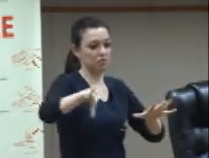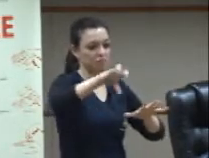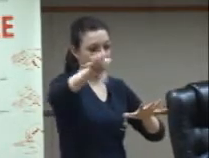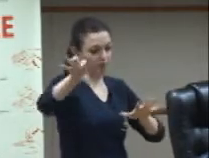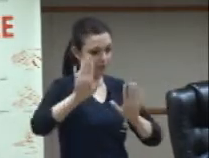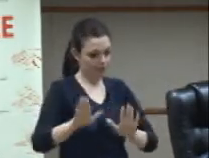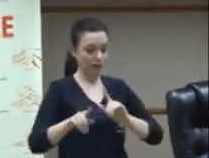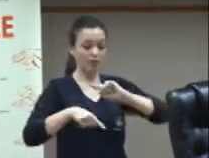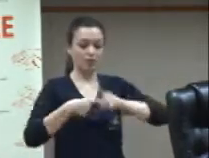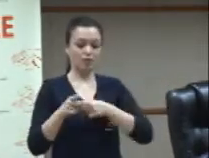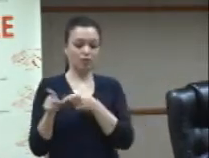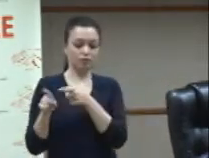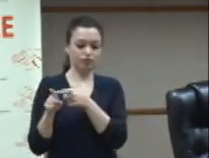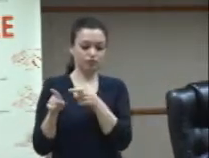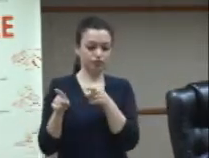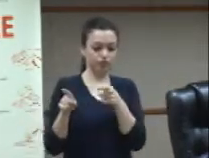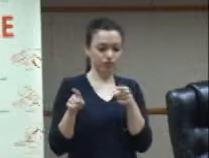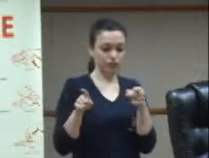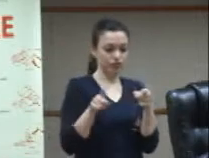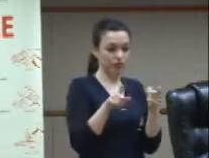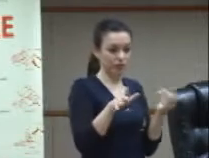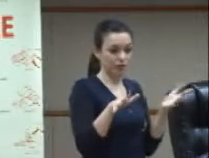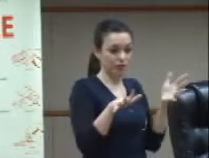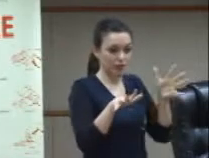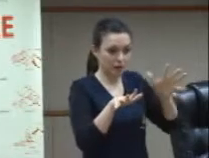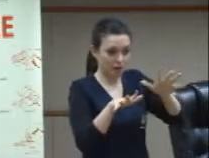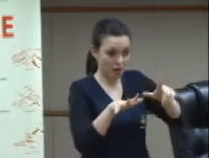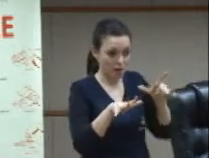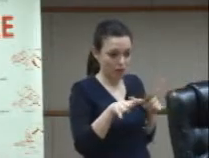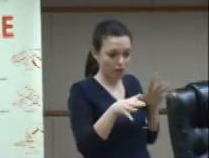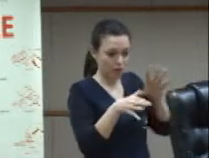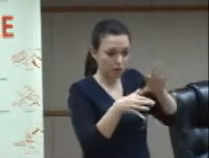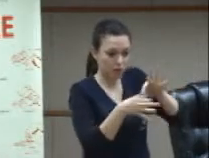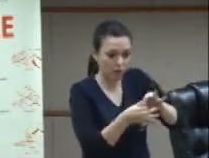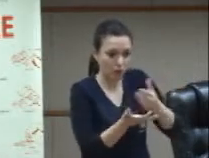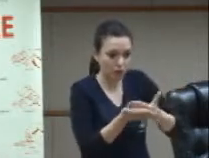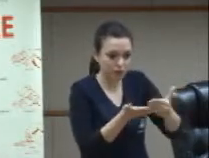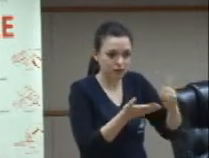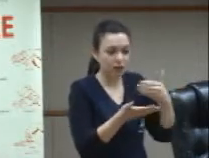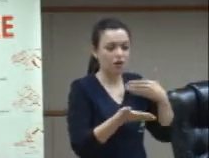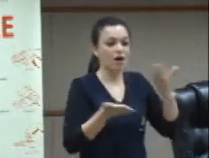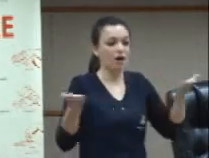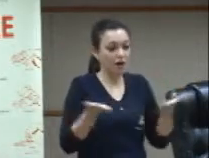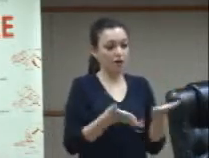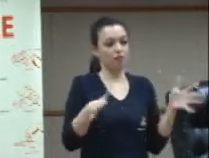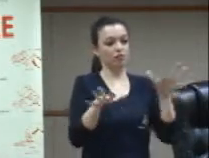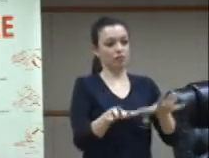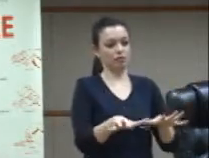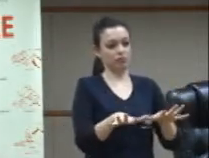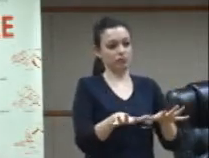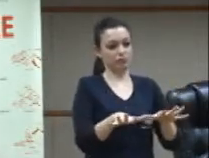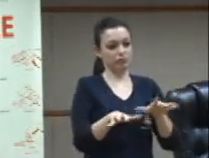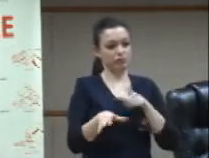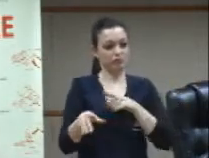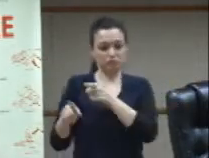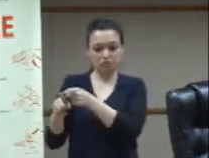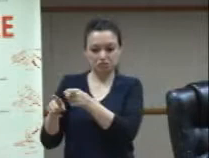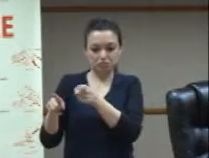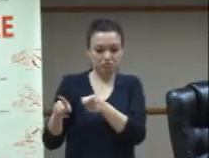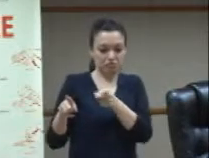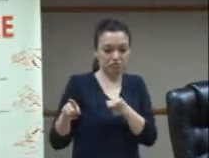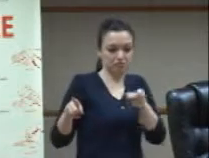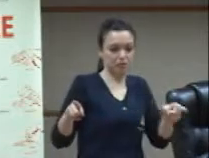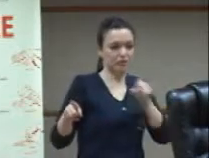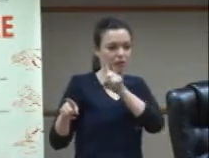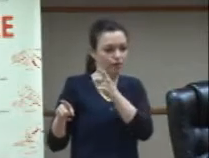da integração e agora estamos no período da inclusão então na verdade a forma como estamos fazendo